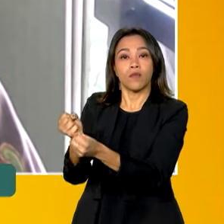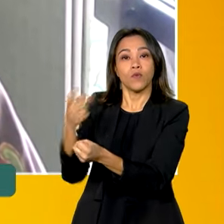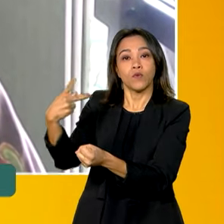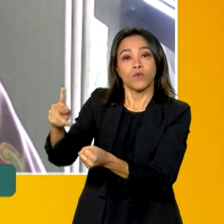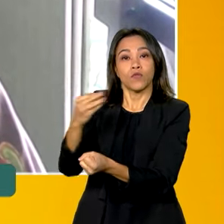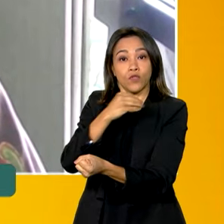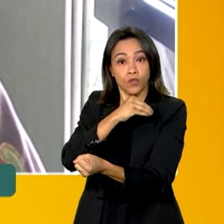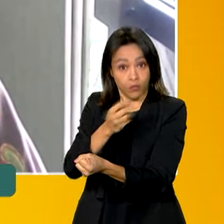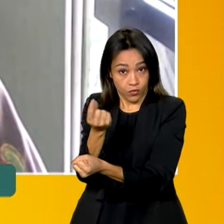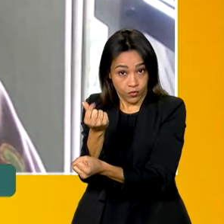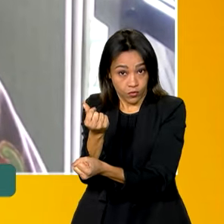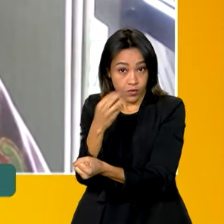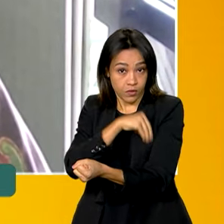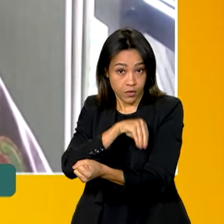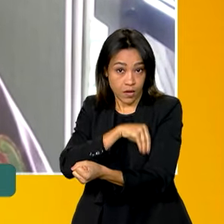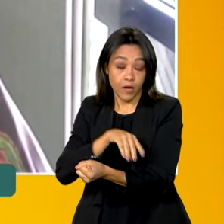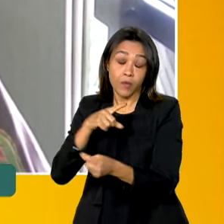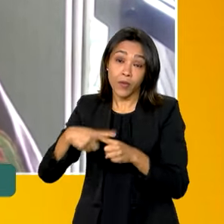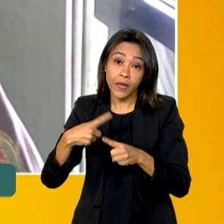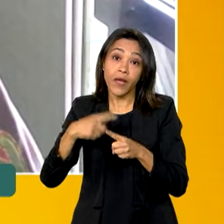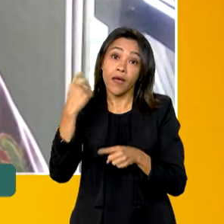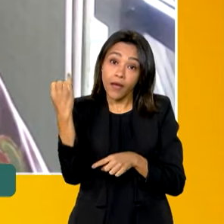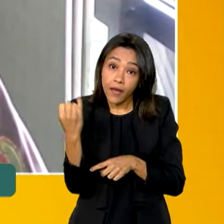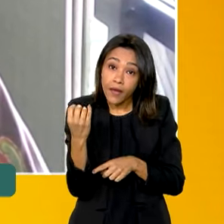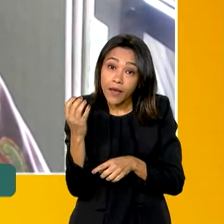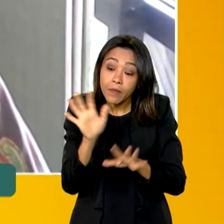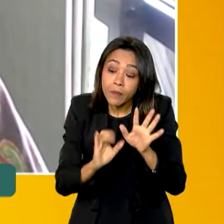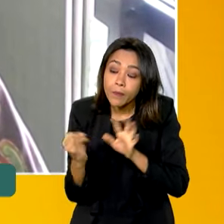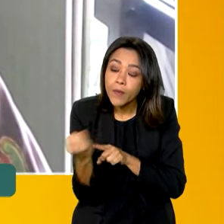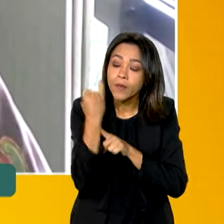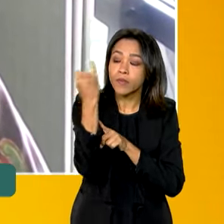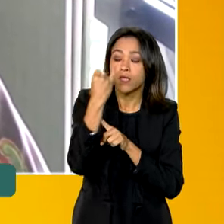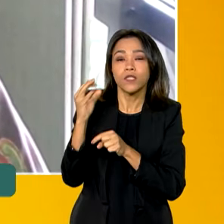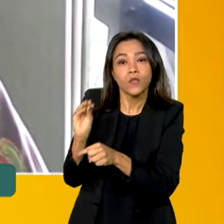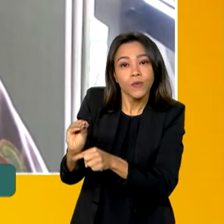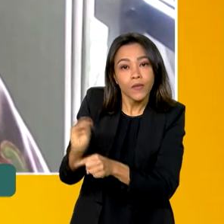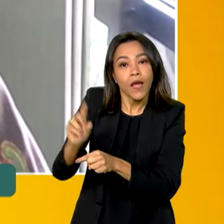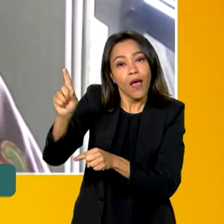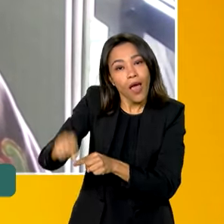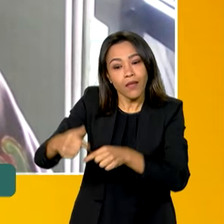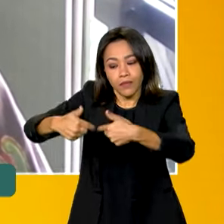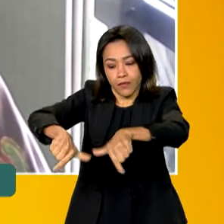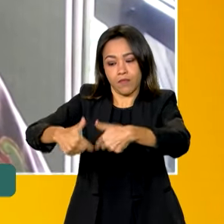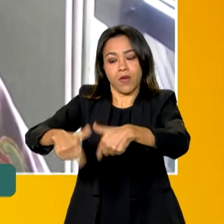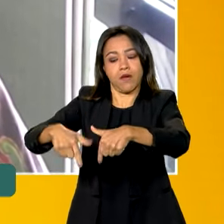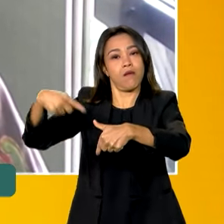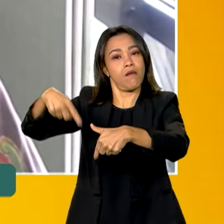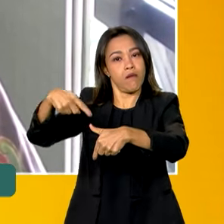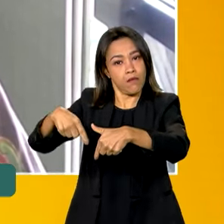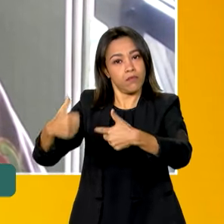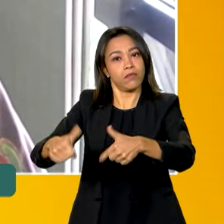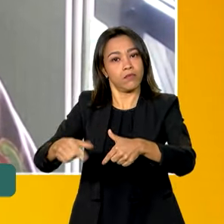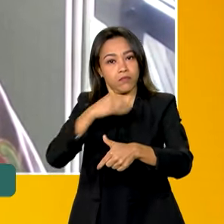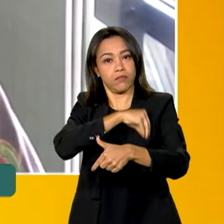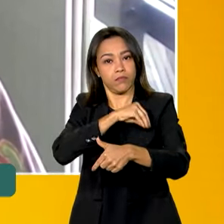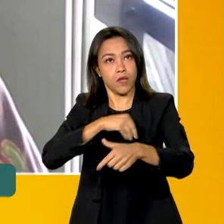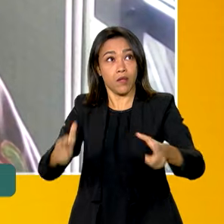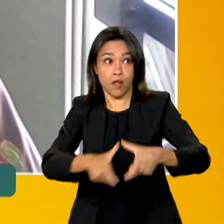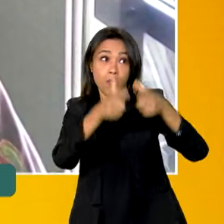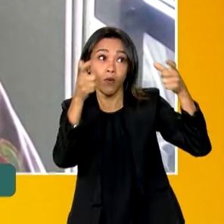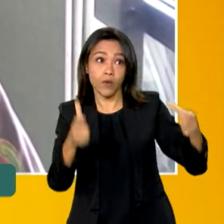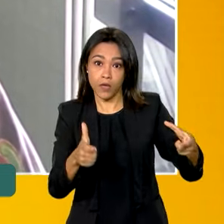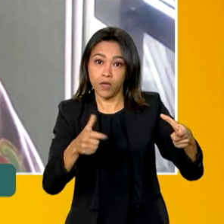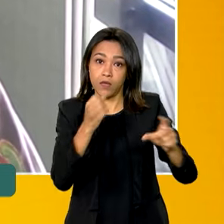é importante, porque é uma ocupação que gera renda para uma grande parte da